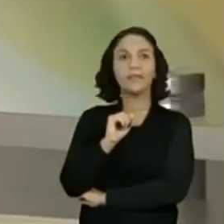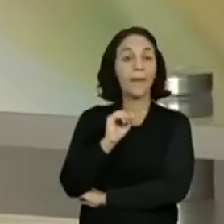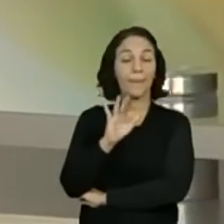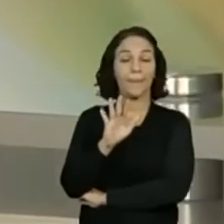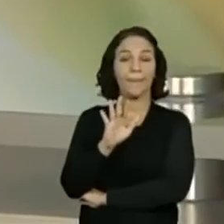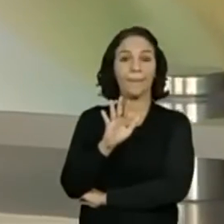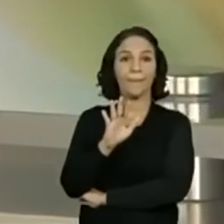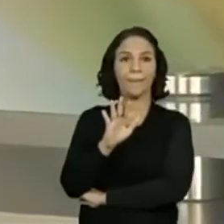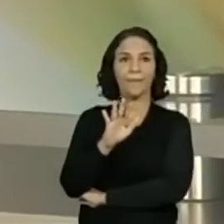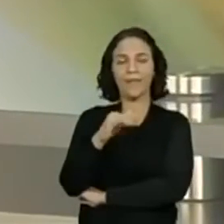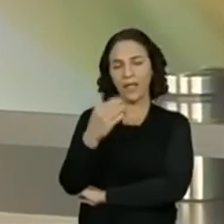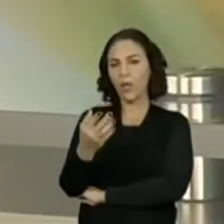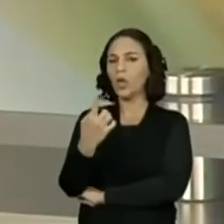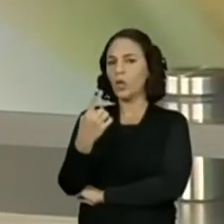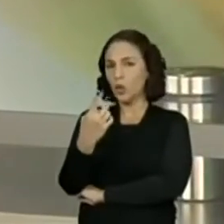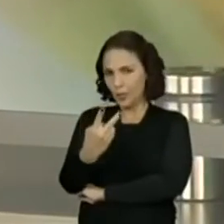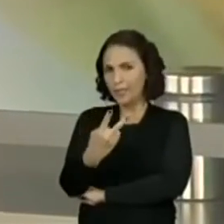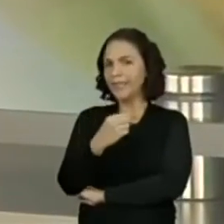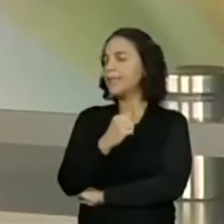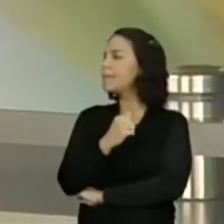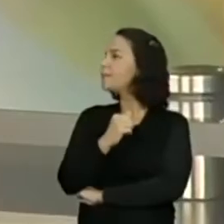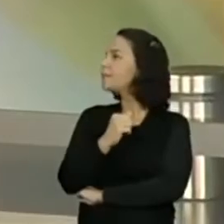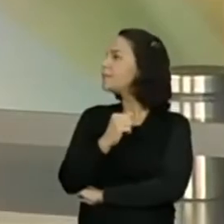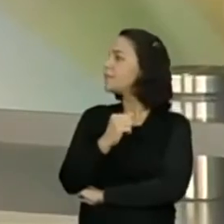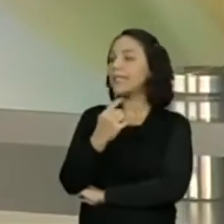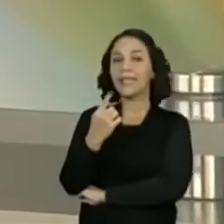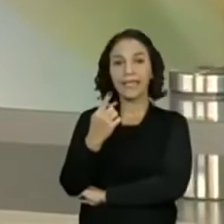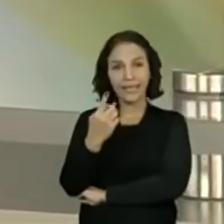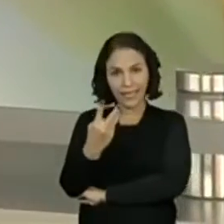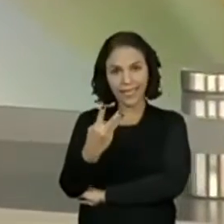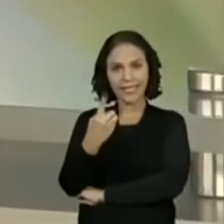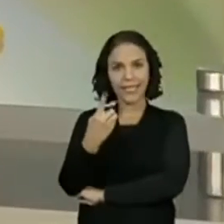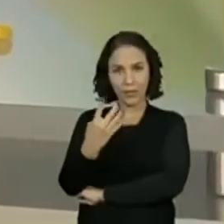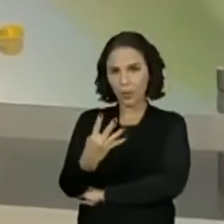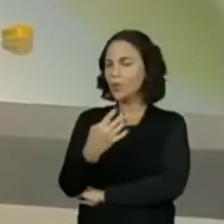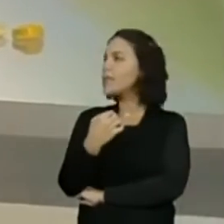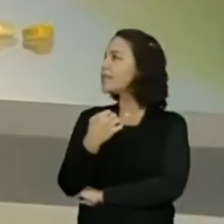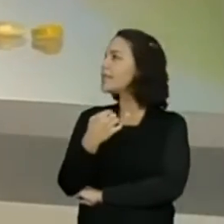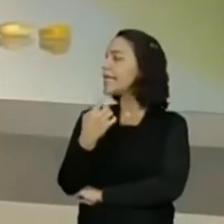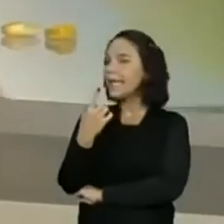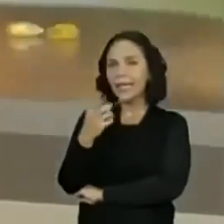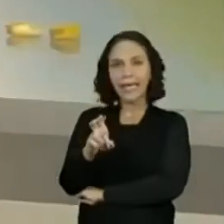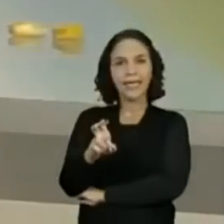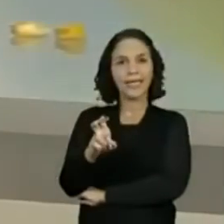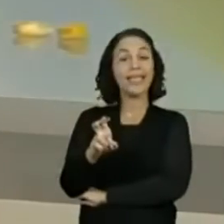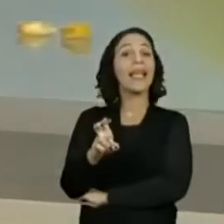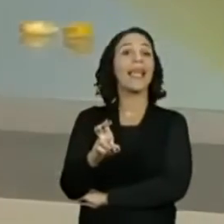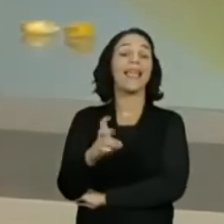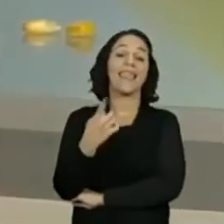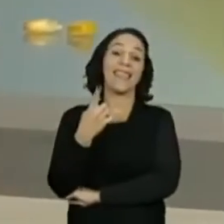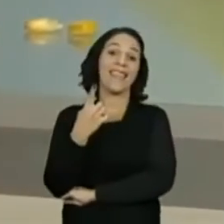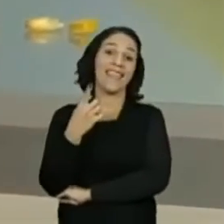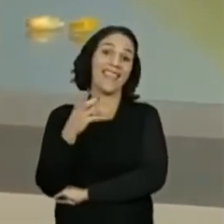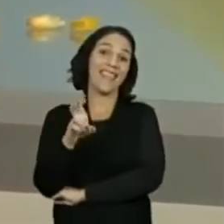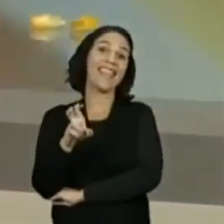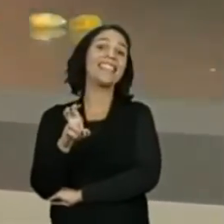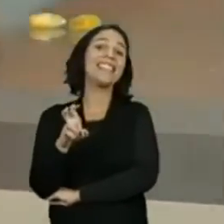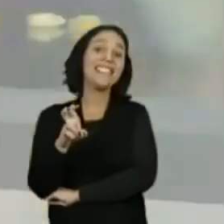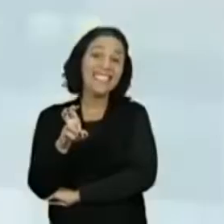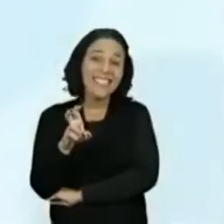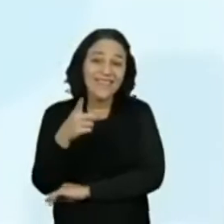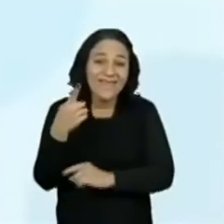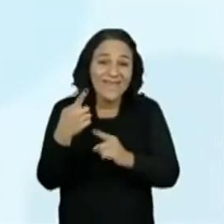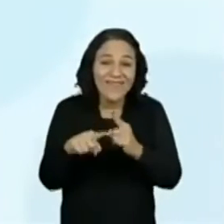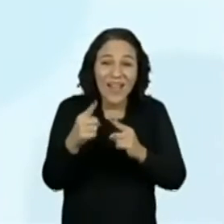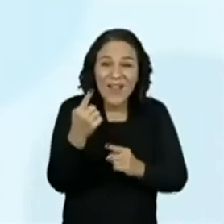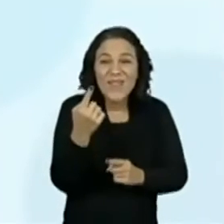opa, foi para o chão, mas é 12, 13, 14, 15. 15, por 15, 1 caiu